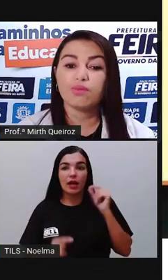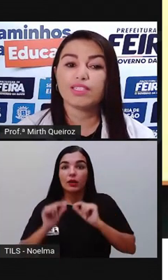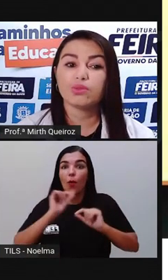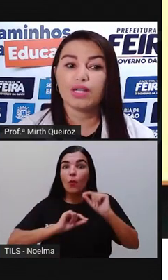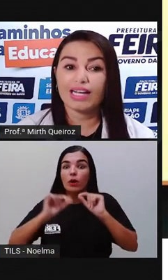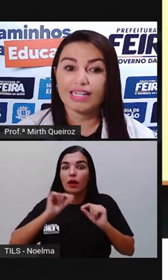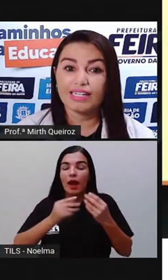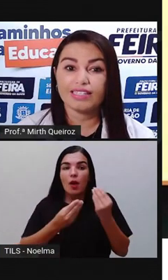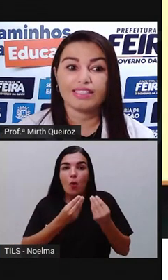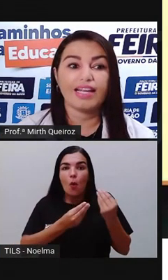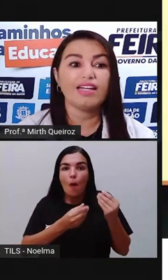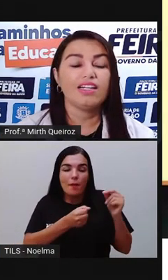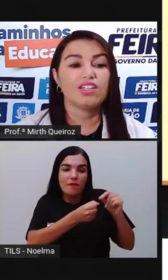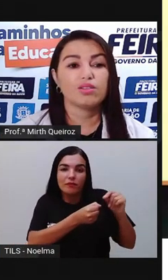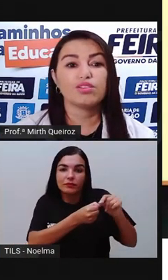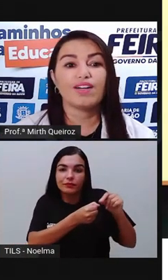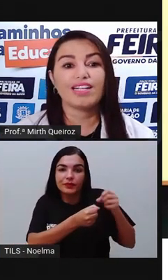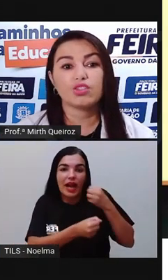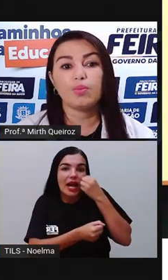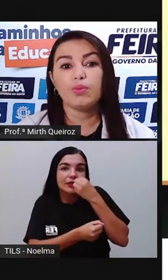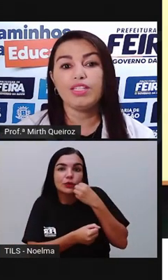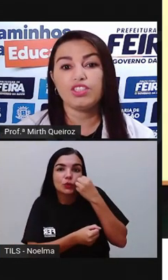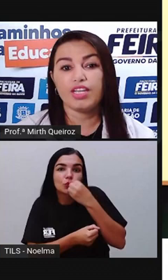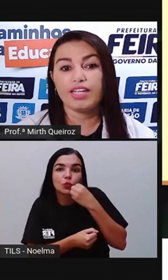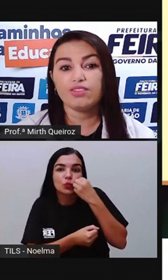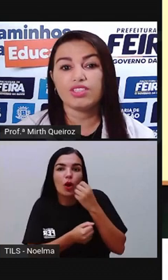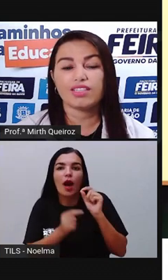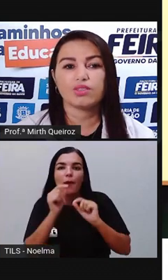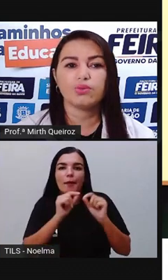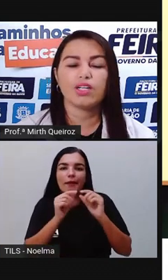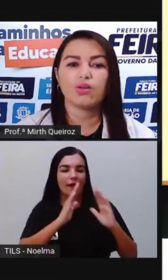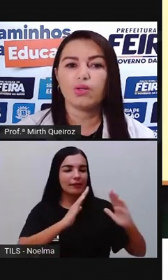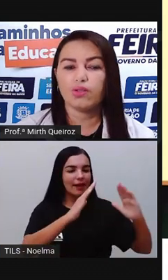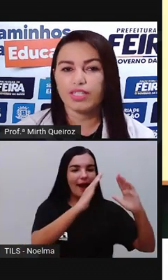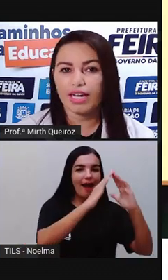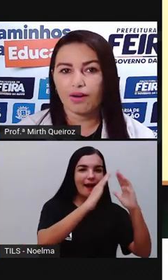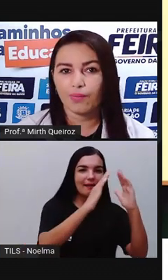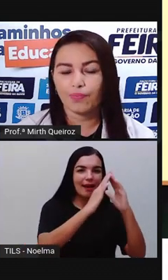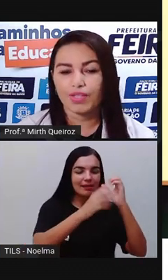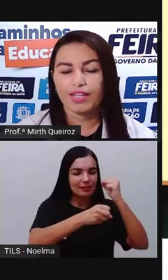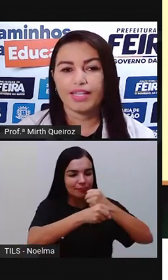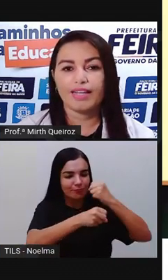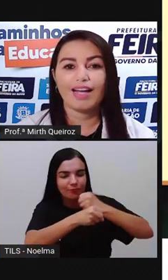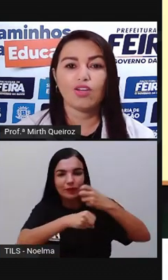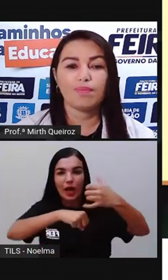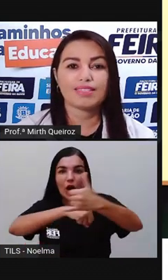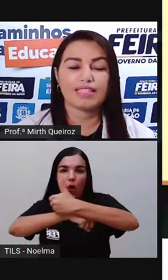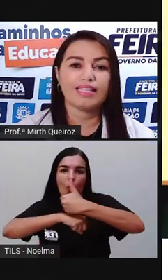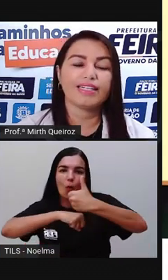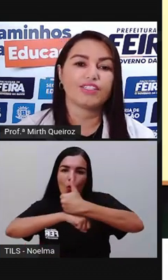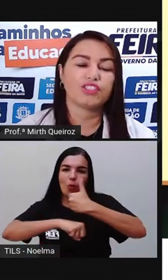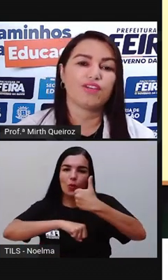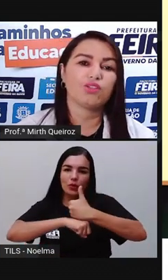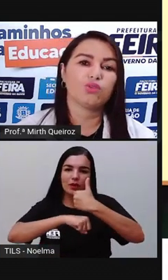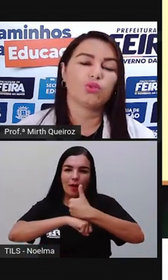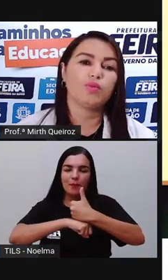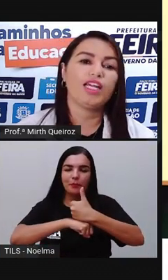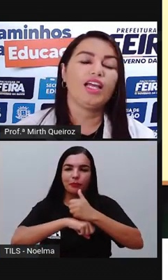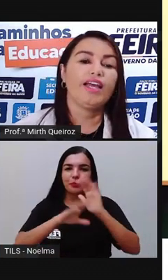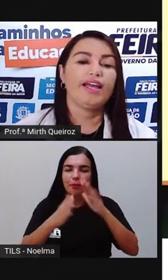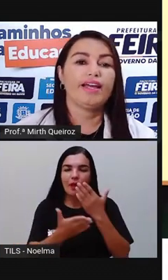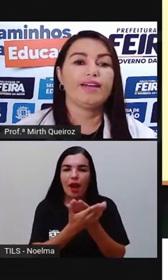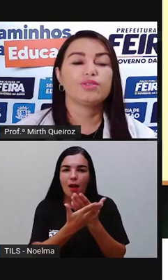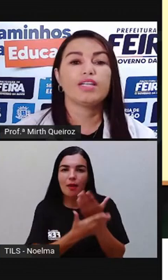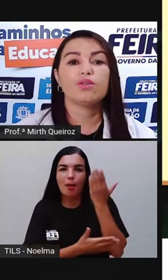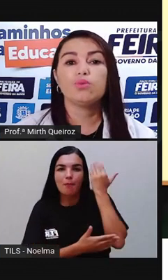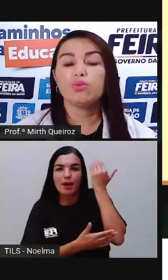produção açucareira. Nós vamos falar sobre o engenho de açúcar colonial. Na aula passada, que a gente falou sobre